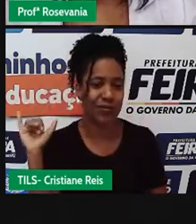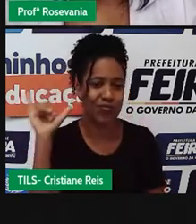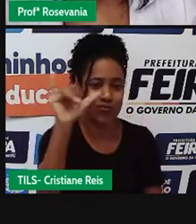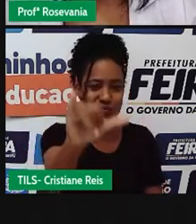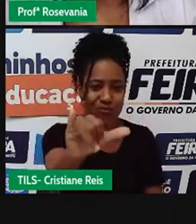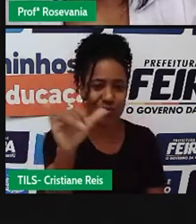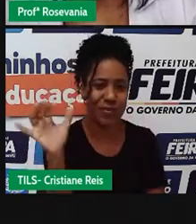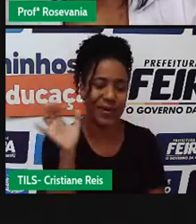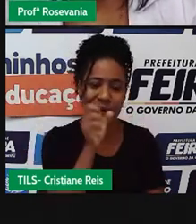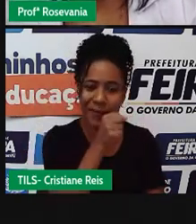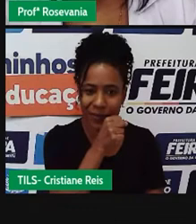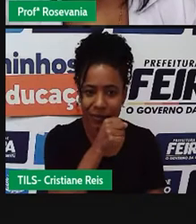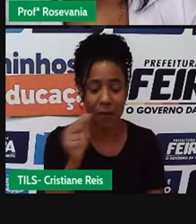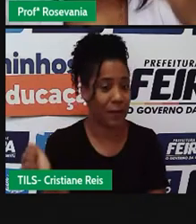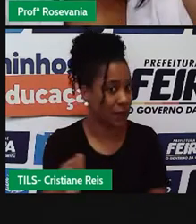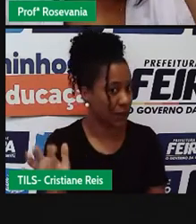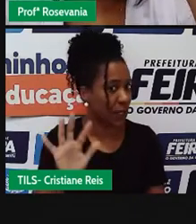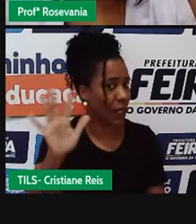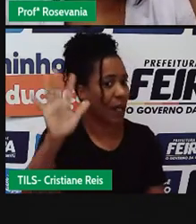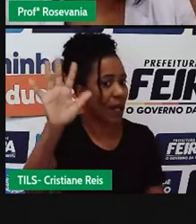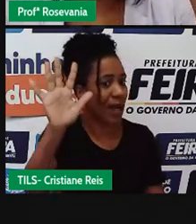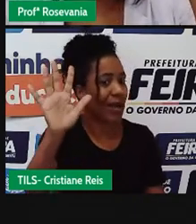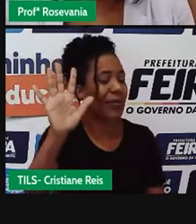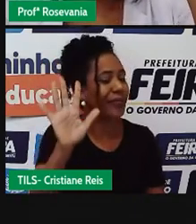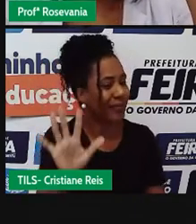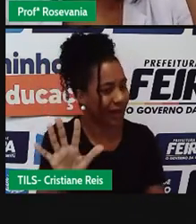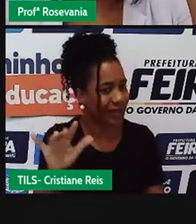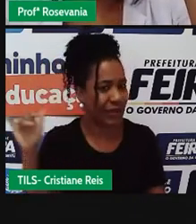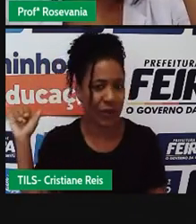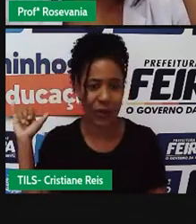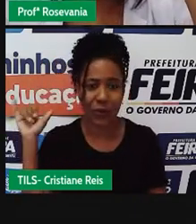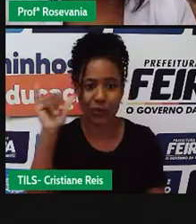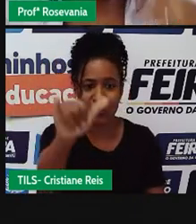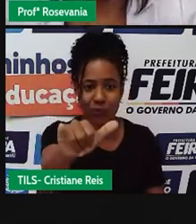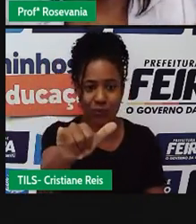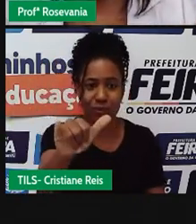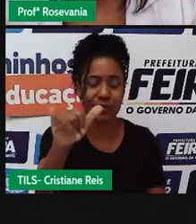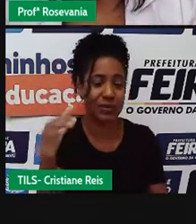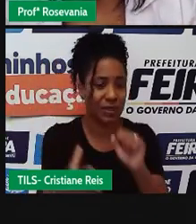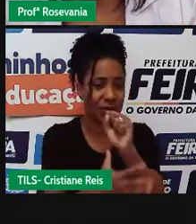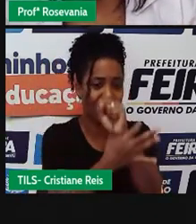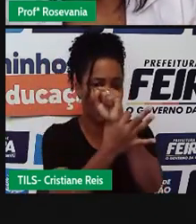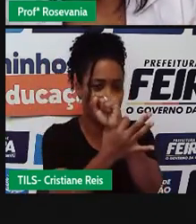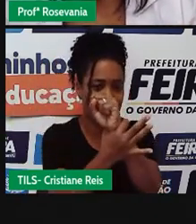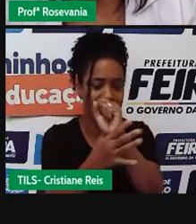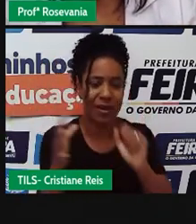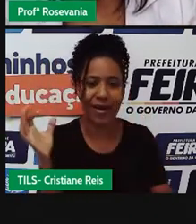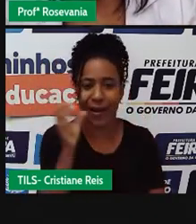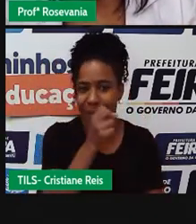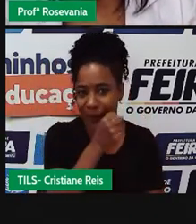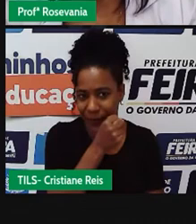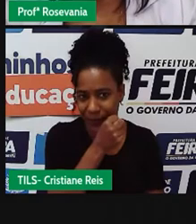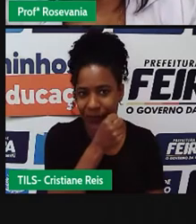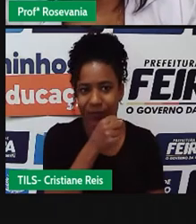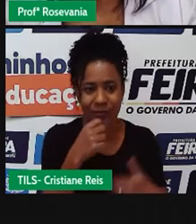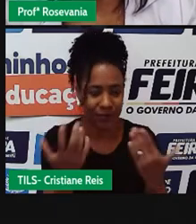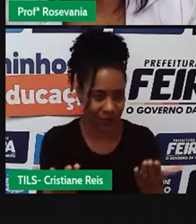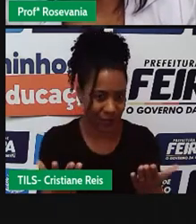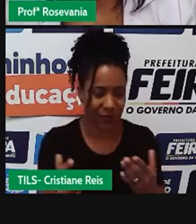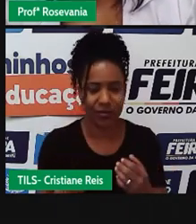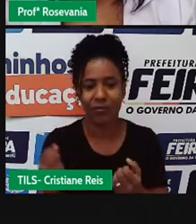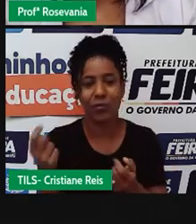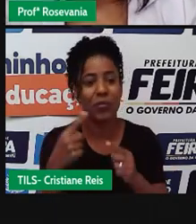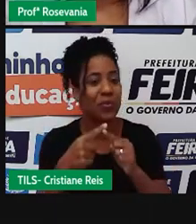a questão de que é mais caro, mas, em compensação, também, é considerado seguro, porque tem muito mais acidente, né, de